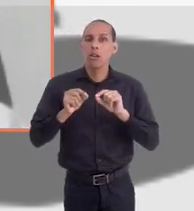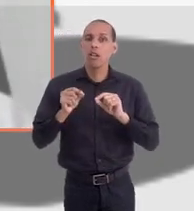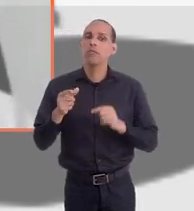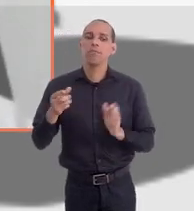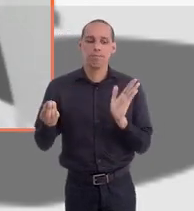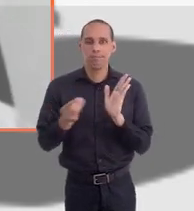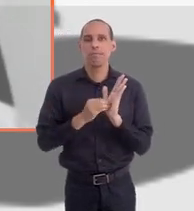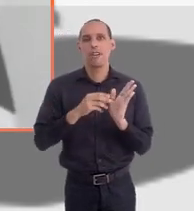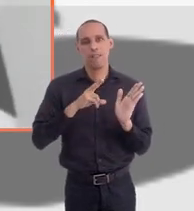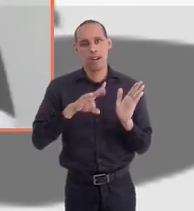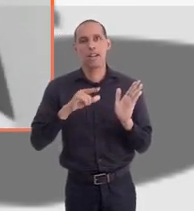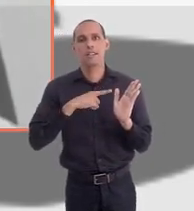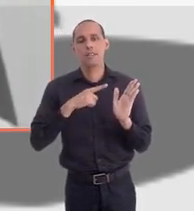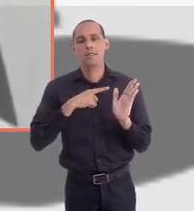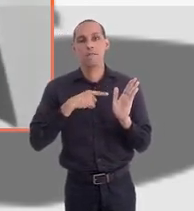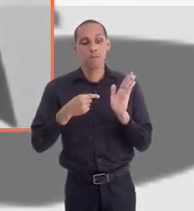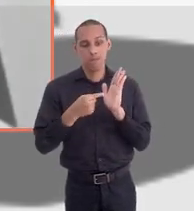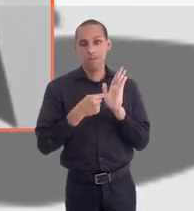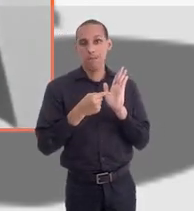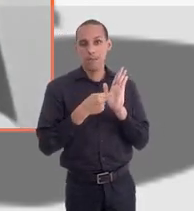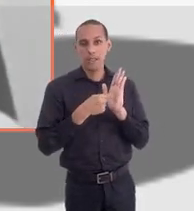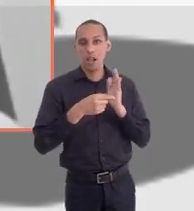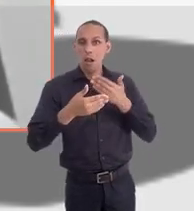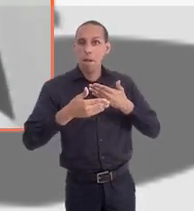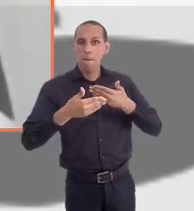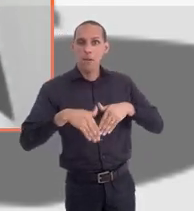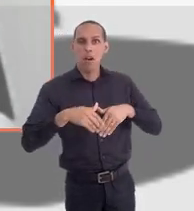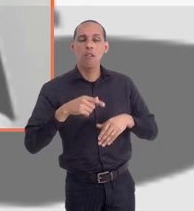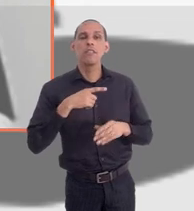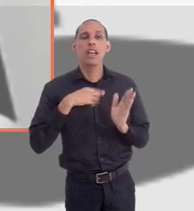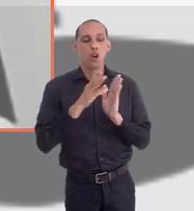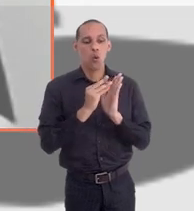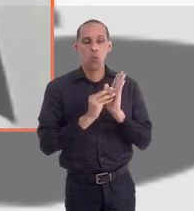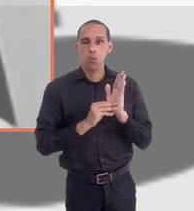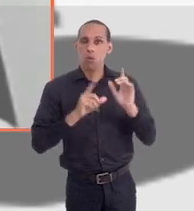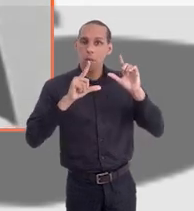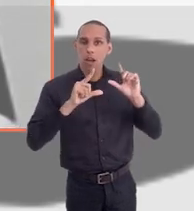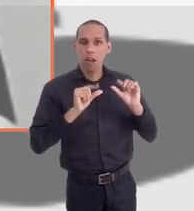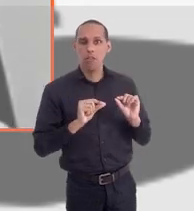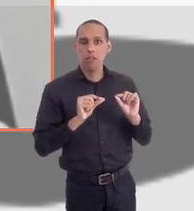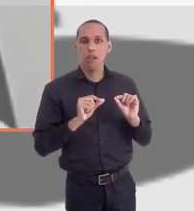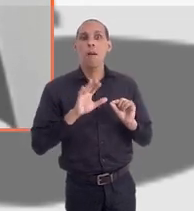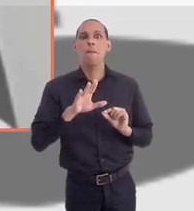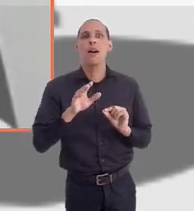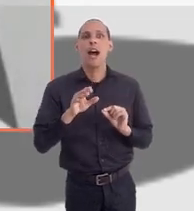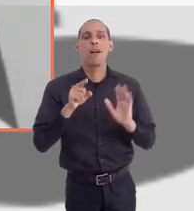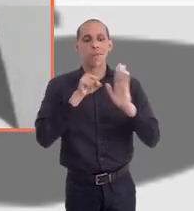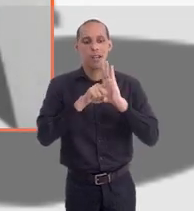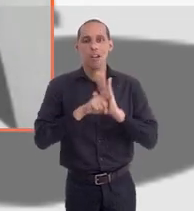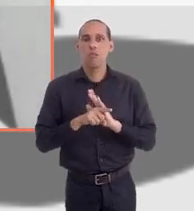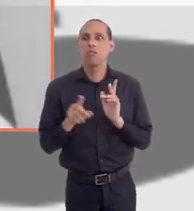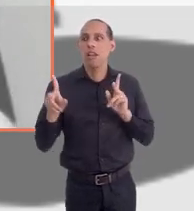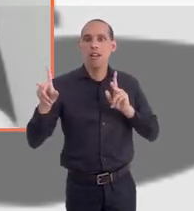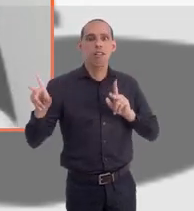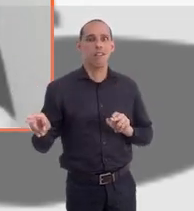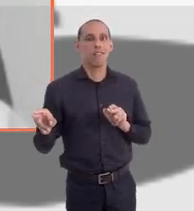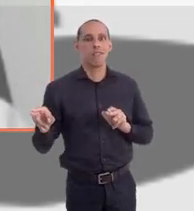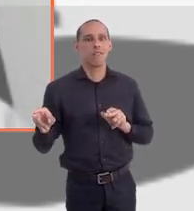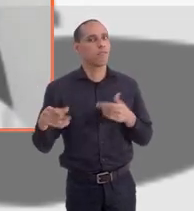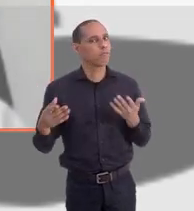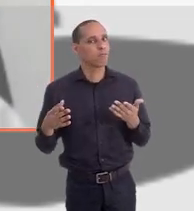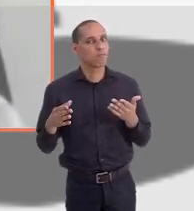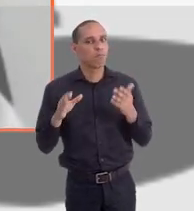que pensar o seguinte, é uma prova que tem menos conteúdo programático do que a de inspetor, mesmo a quantidade de questões. Então, isso faz com que você